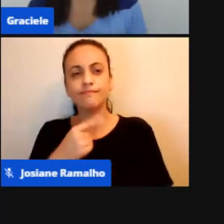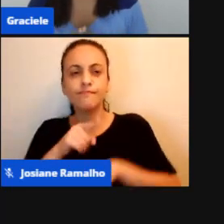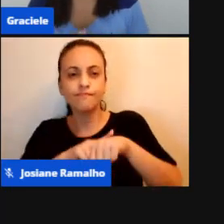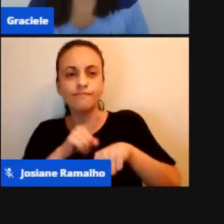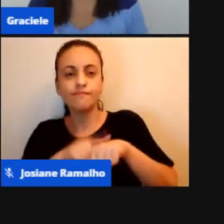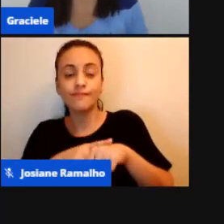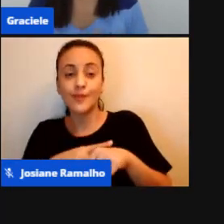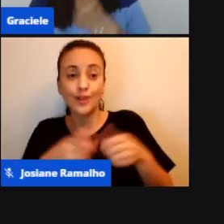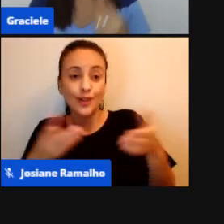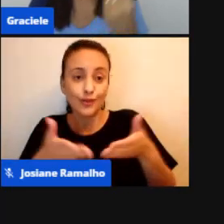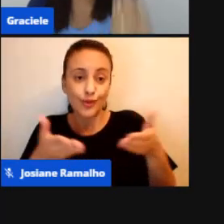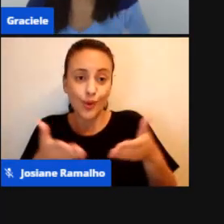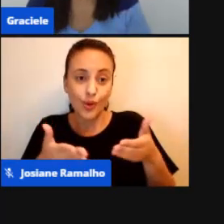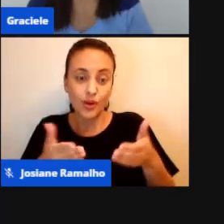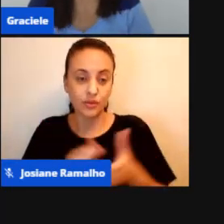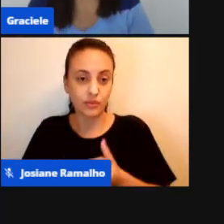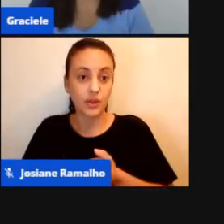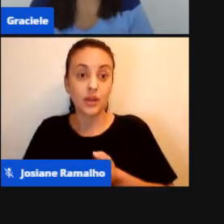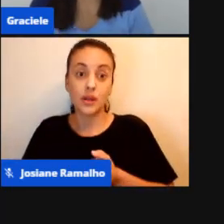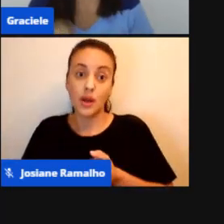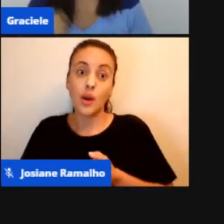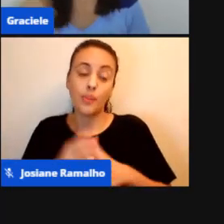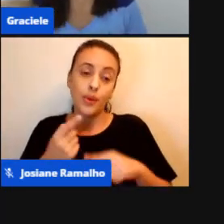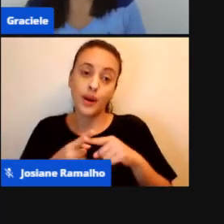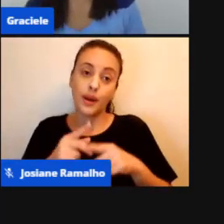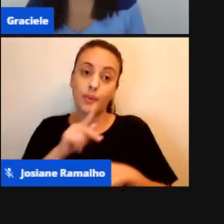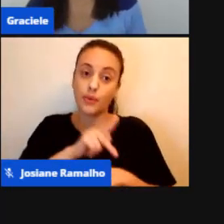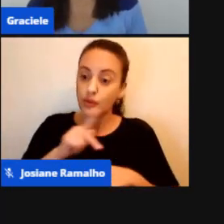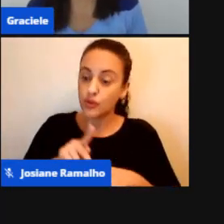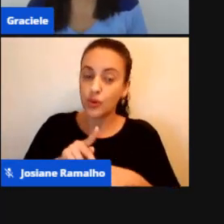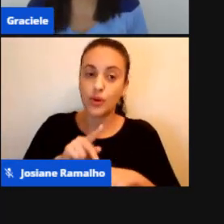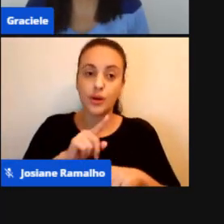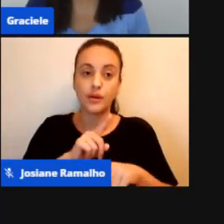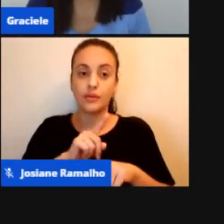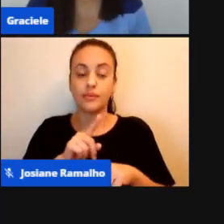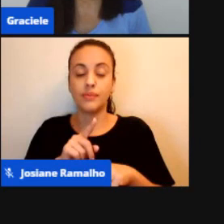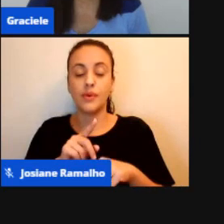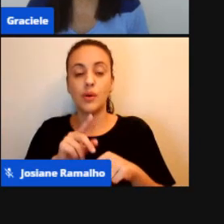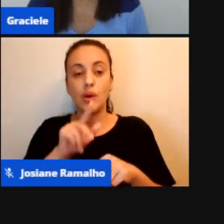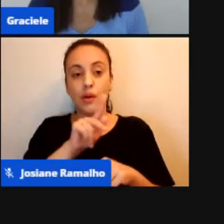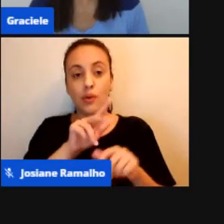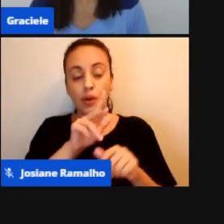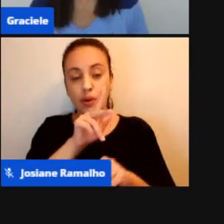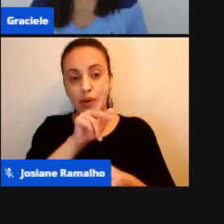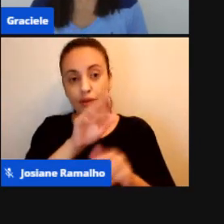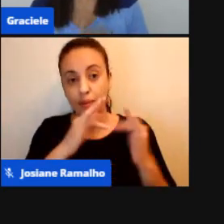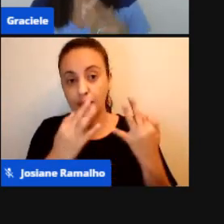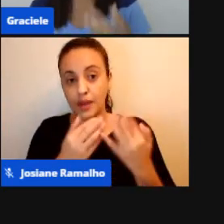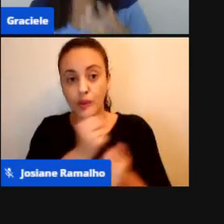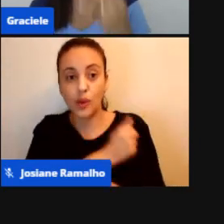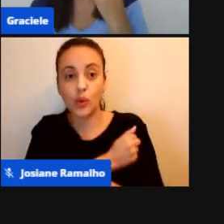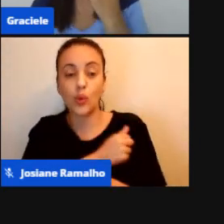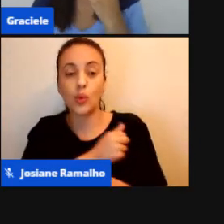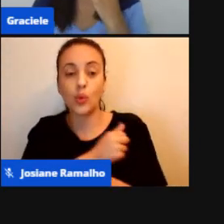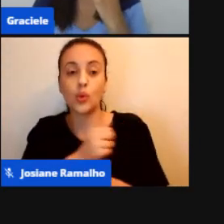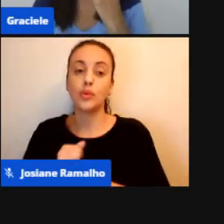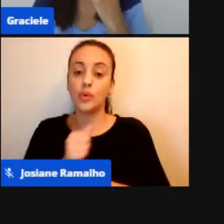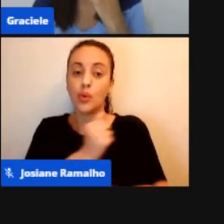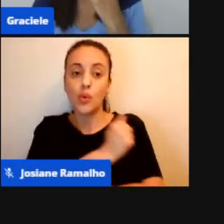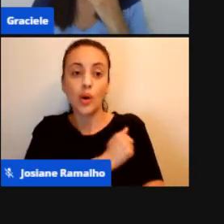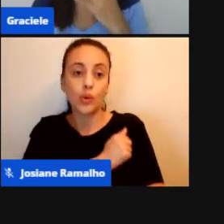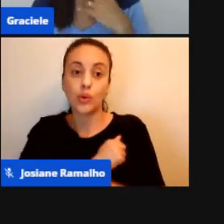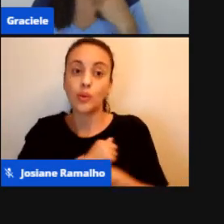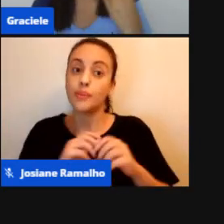só nós estamos passando. O aluno está passando. A família do aluno está passando também. Então, eu vou deixar aqui pra